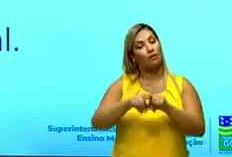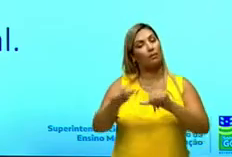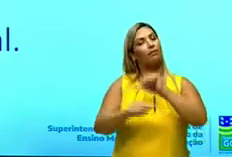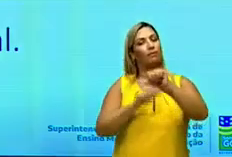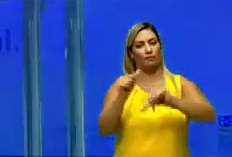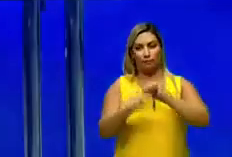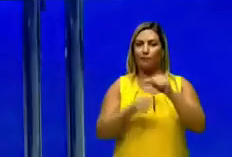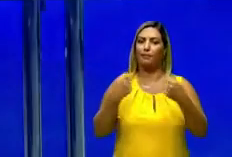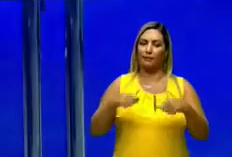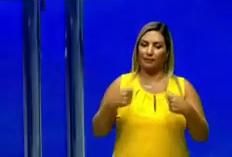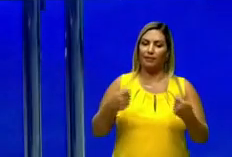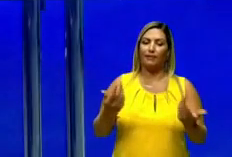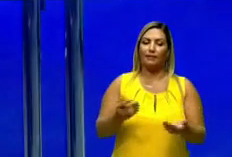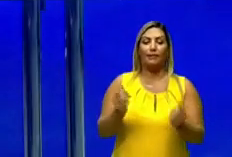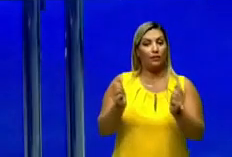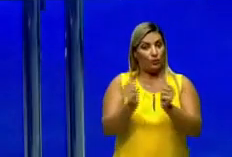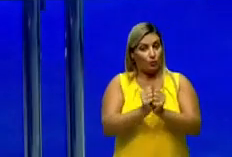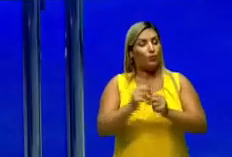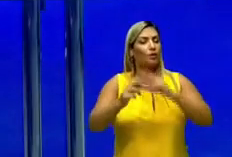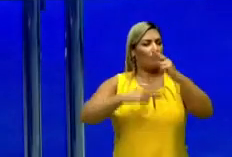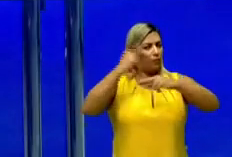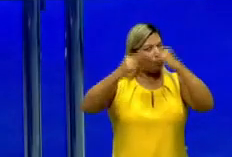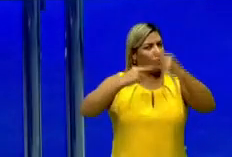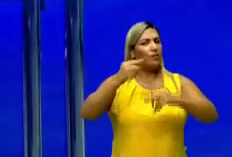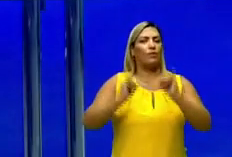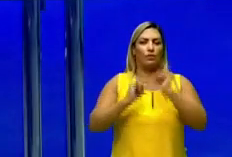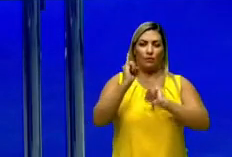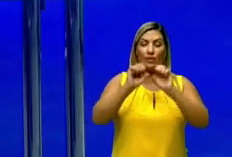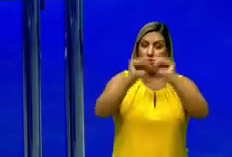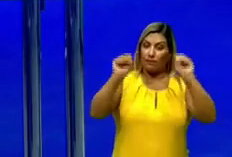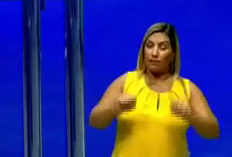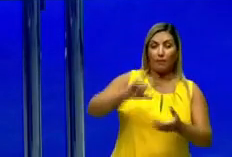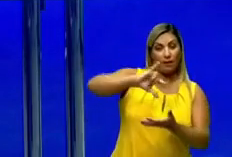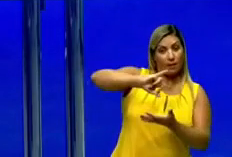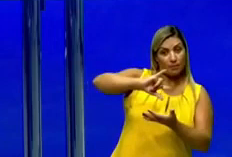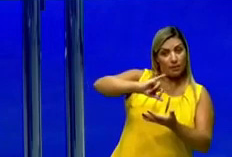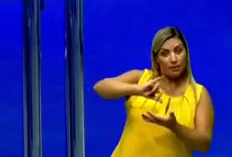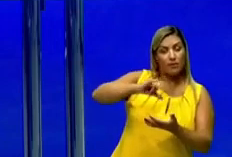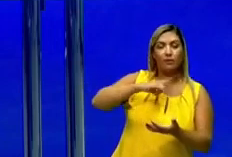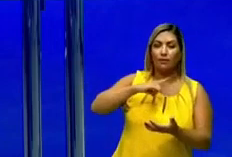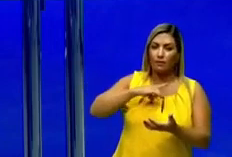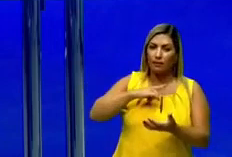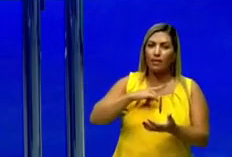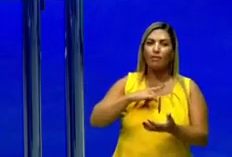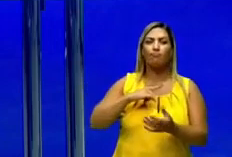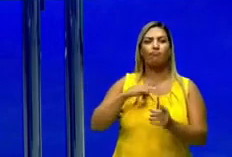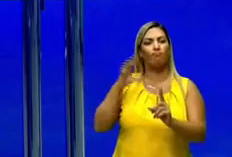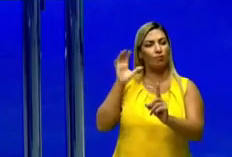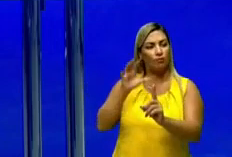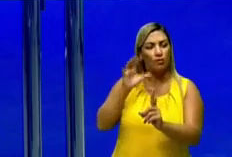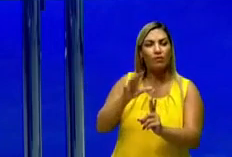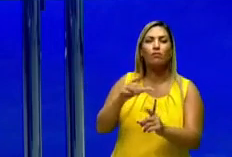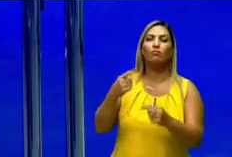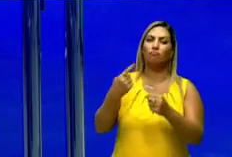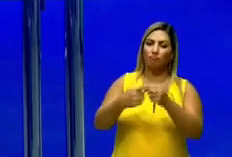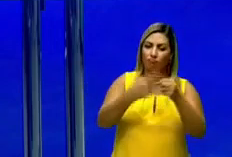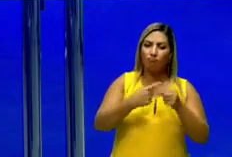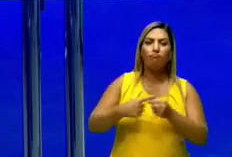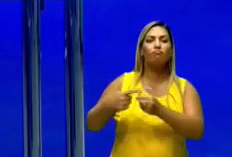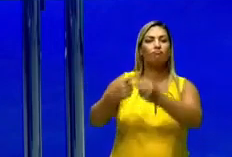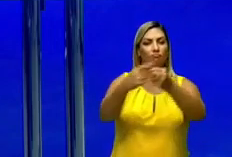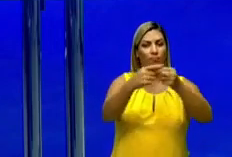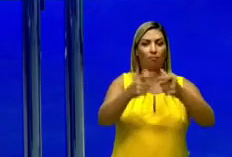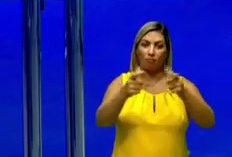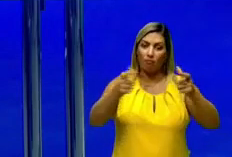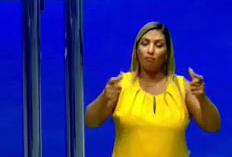transformado. E junto à revolução industrial e ao sistema capitalista, há um impulsionamento aí, a urbanização. E